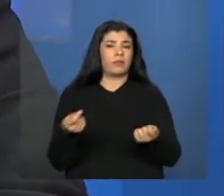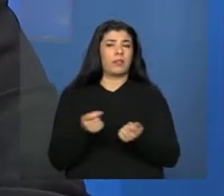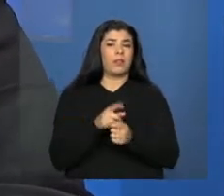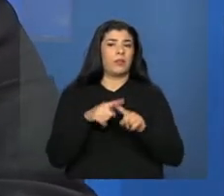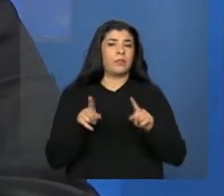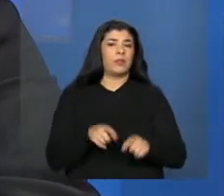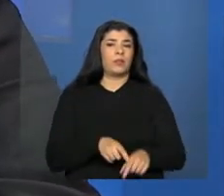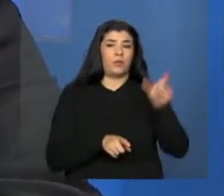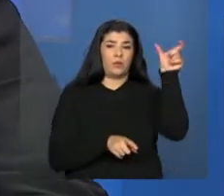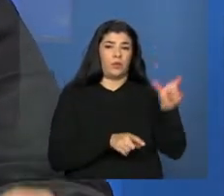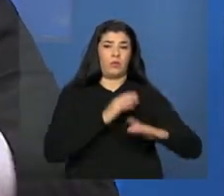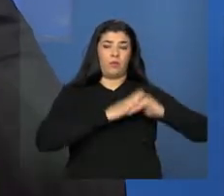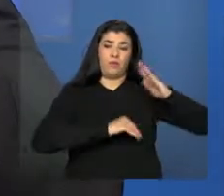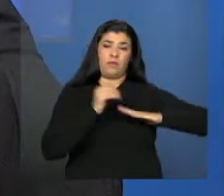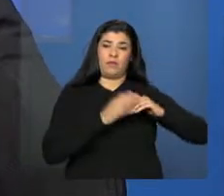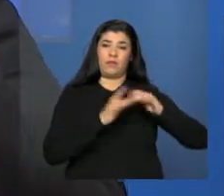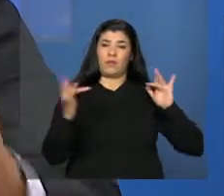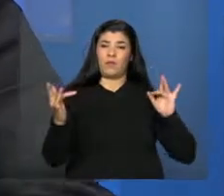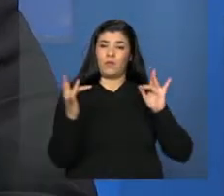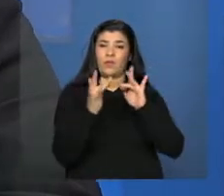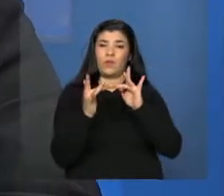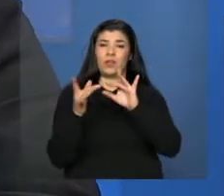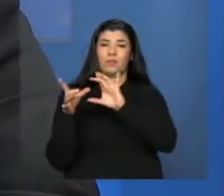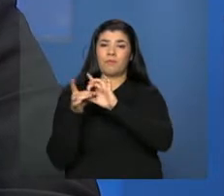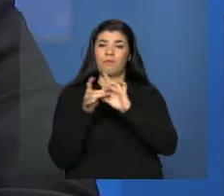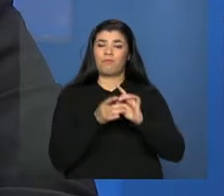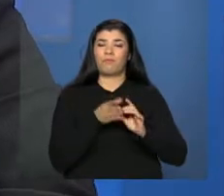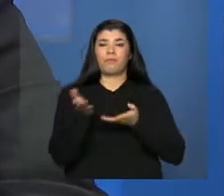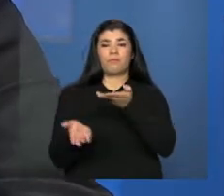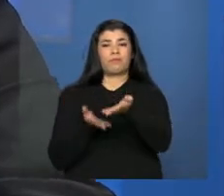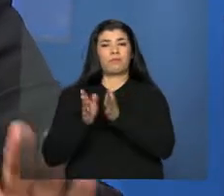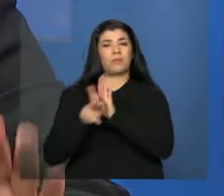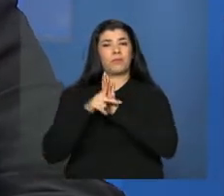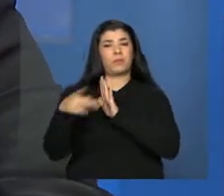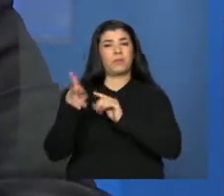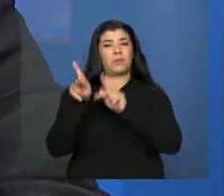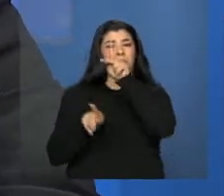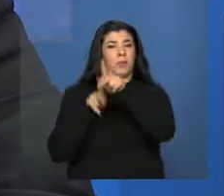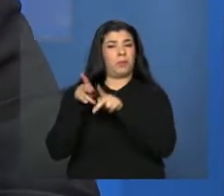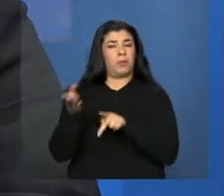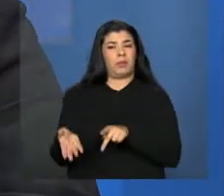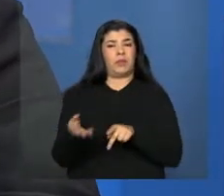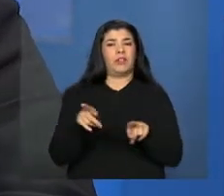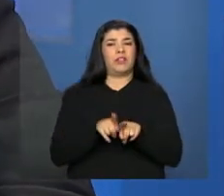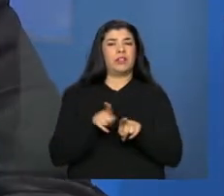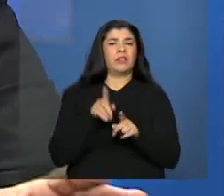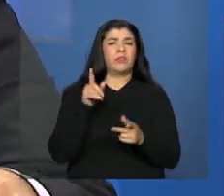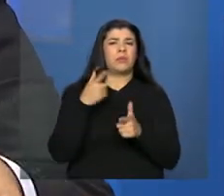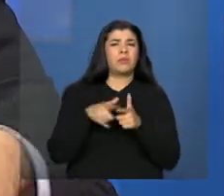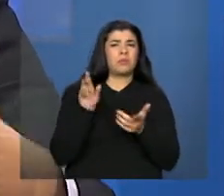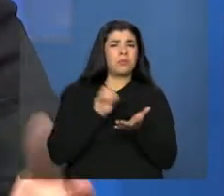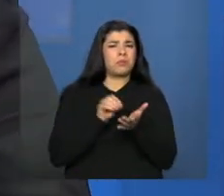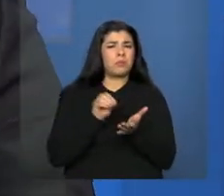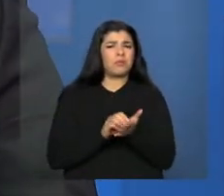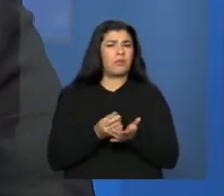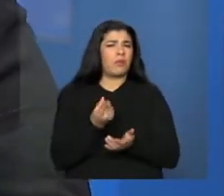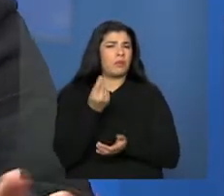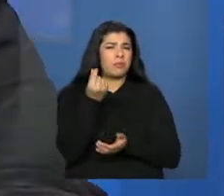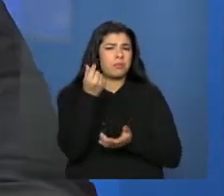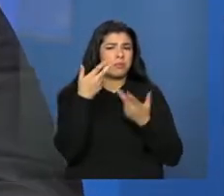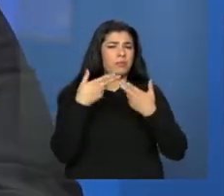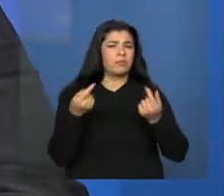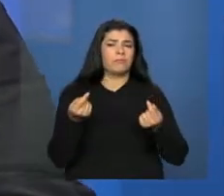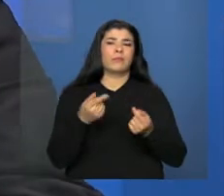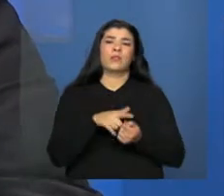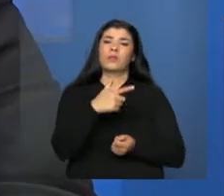população, seja vulnerabilidade aqui, não entenda só como vulnerabilidade financeira, exige também, a assistência social também trata de